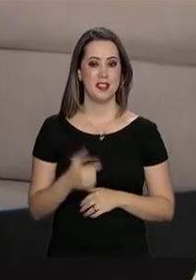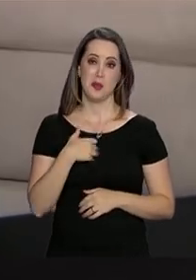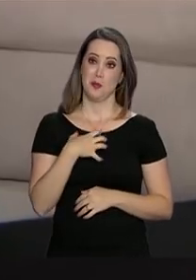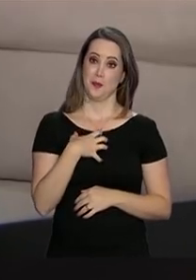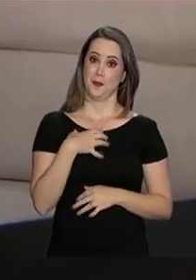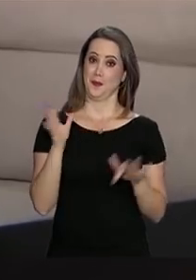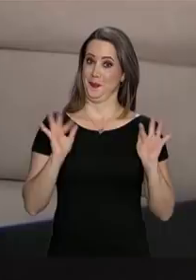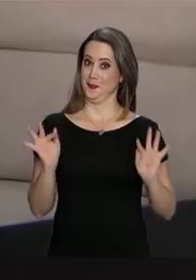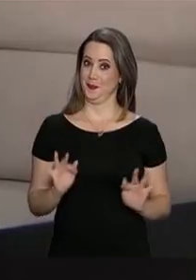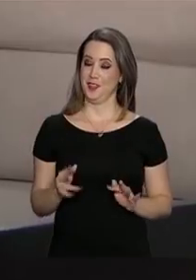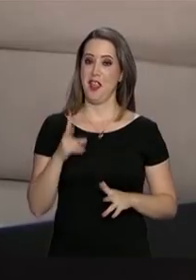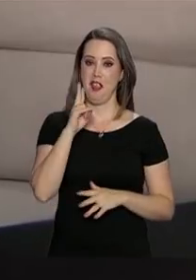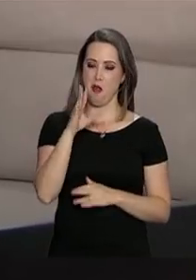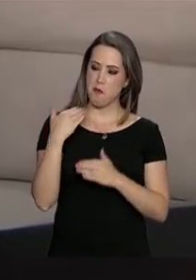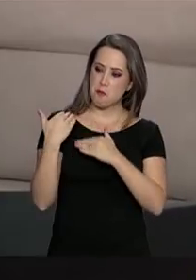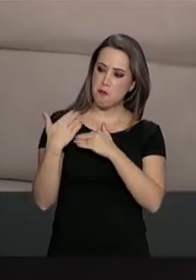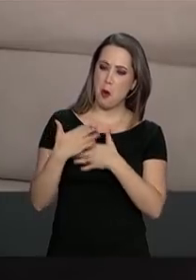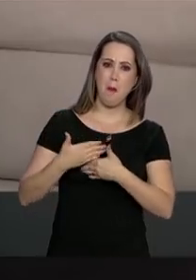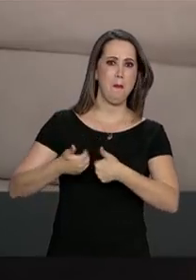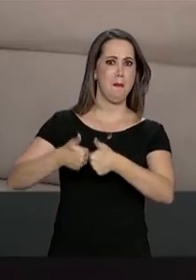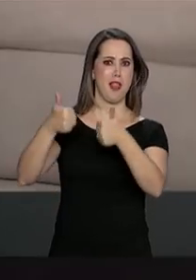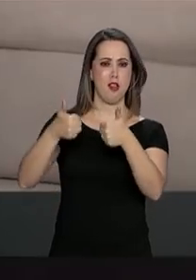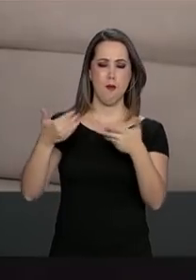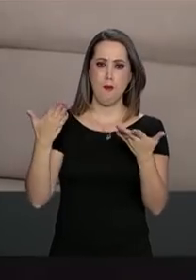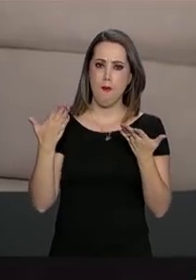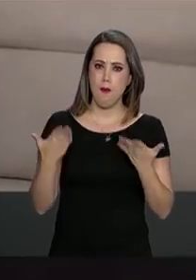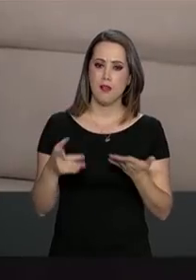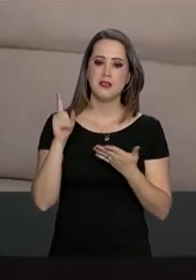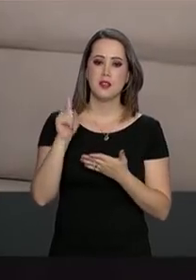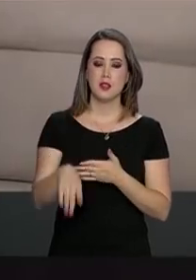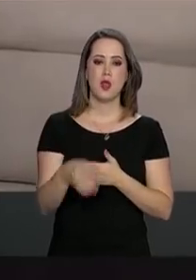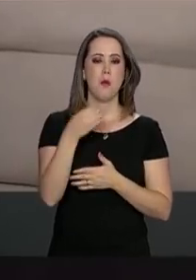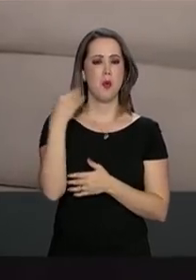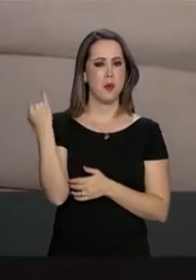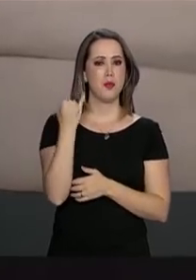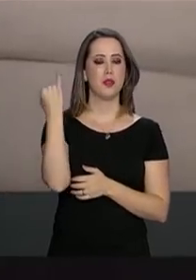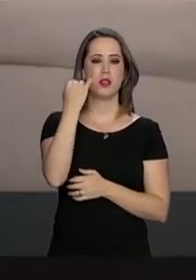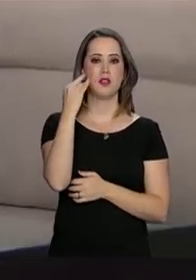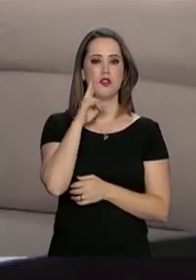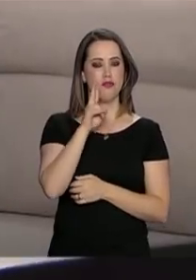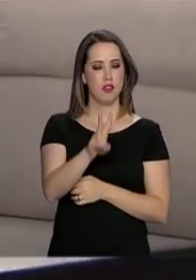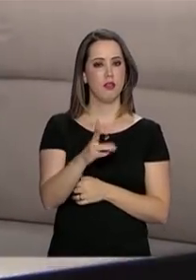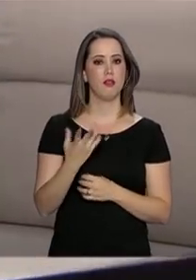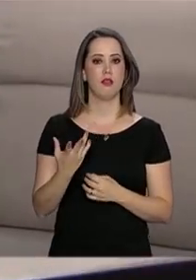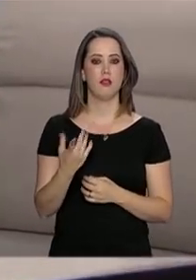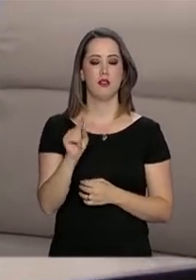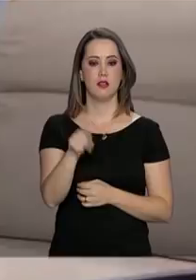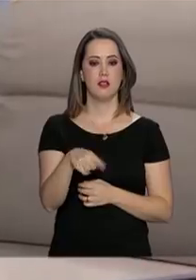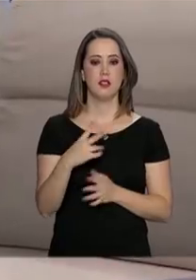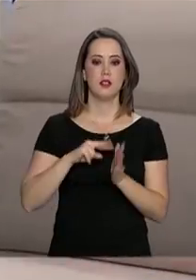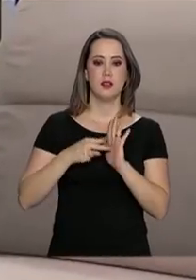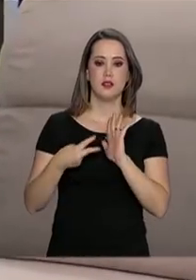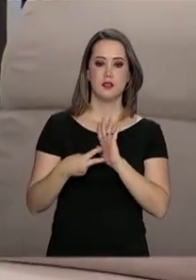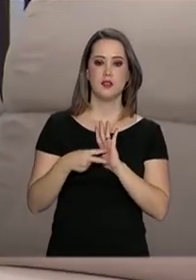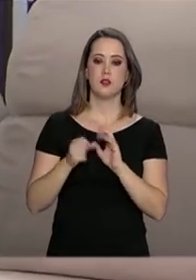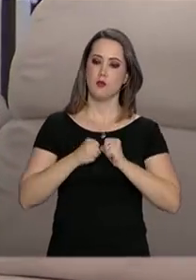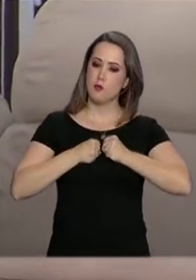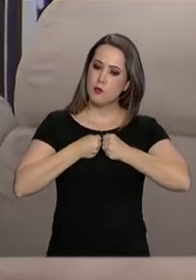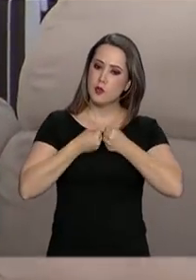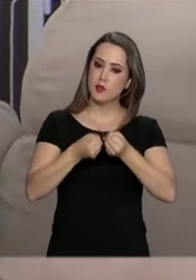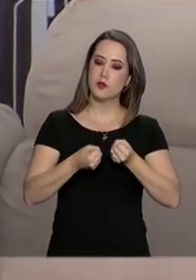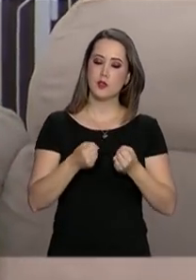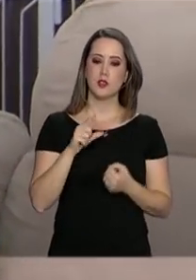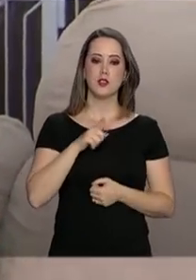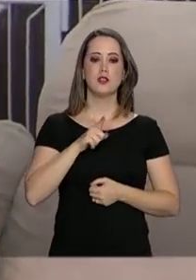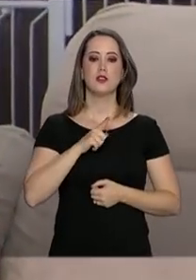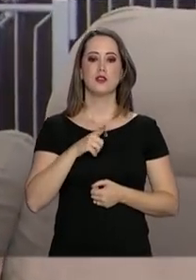feliz, eu vi que eu evoluí, que eu acho que essa é a parte mais importante, significa que o meu esforço